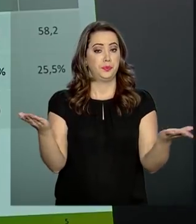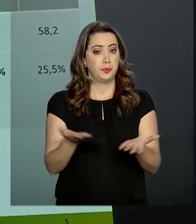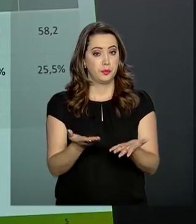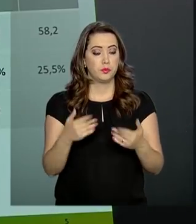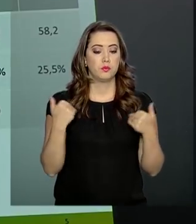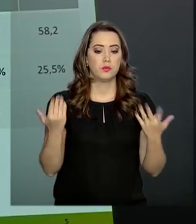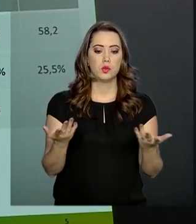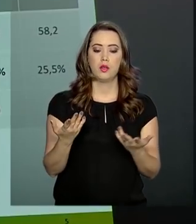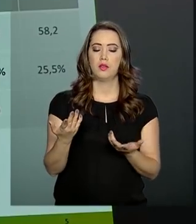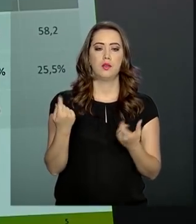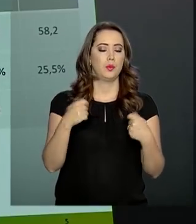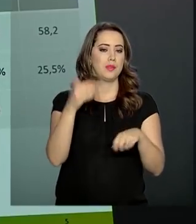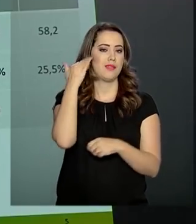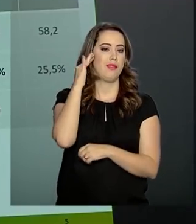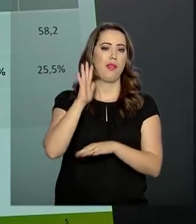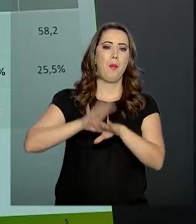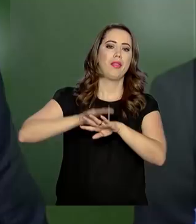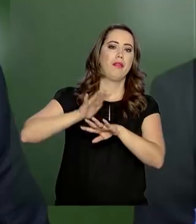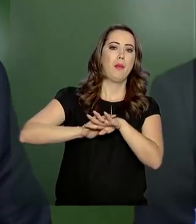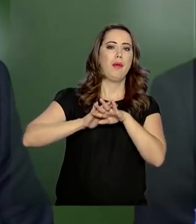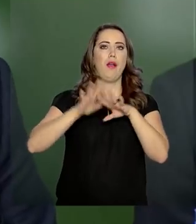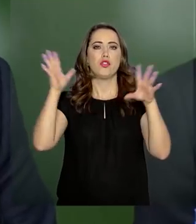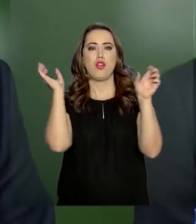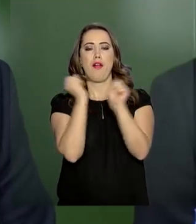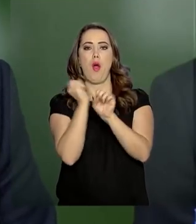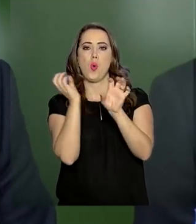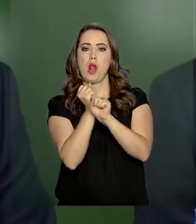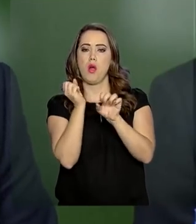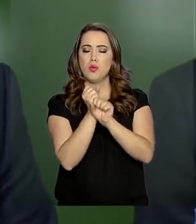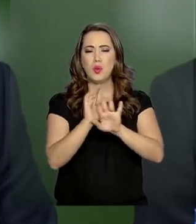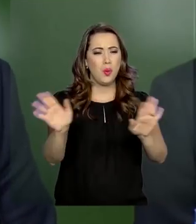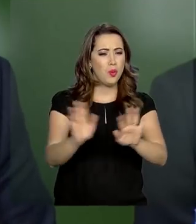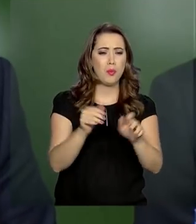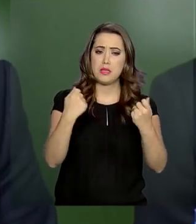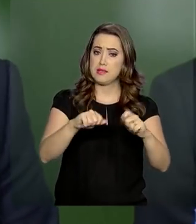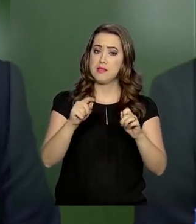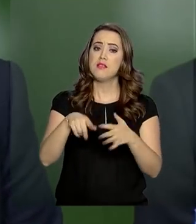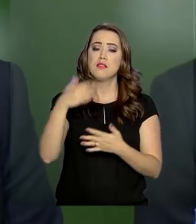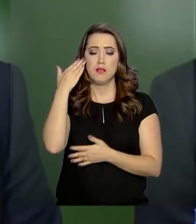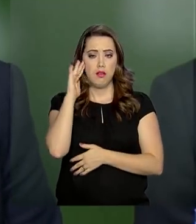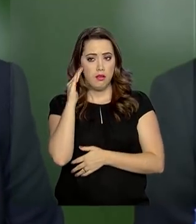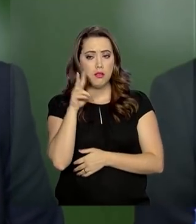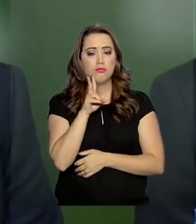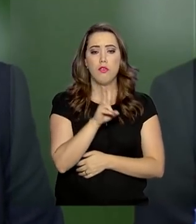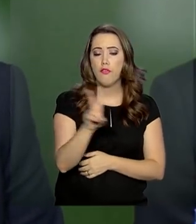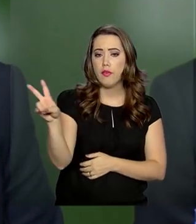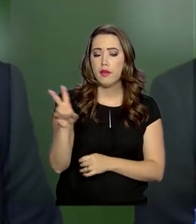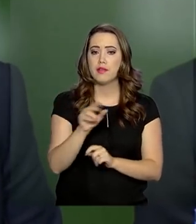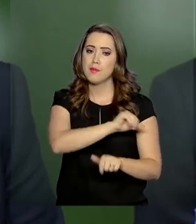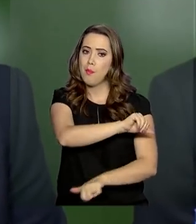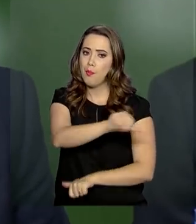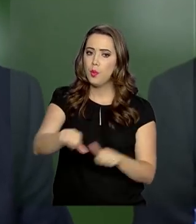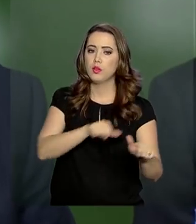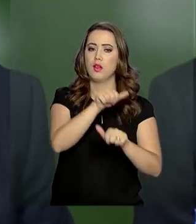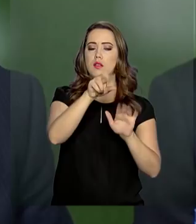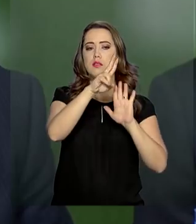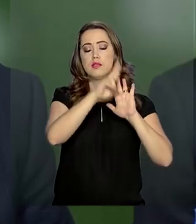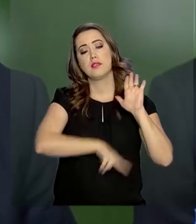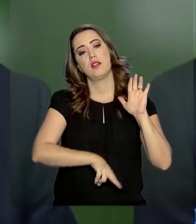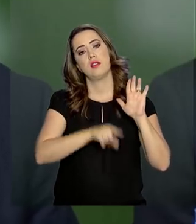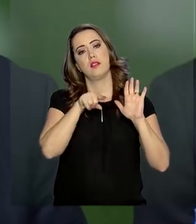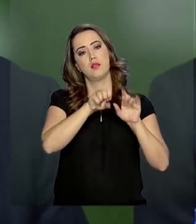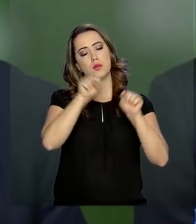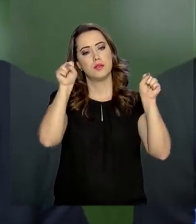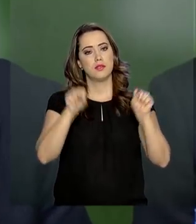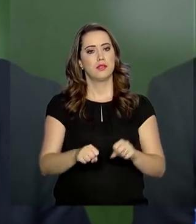hoje. Então, não precisa entender muito de matemática nem de demografia para ver que se a gente não fizer uma mudança nas regras,